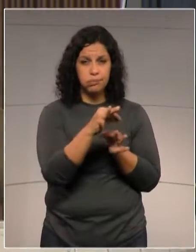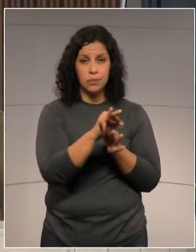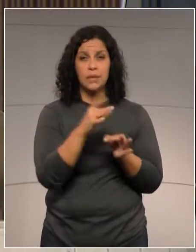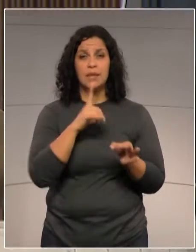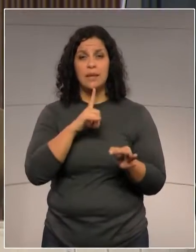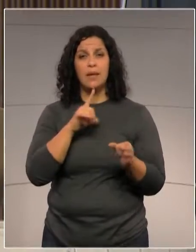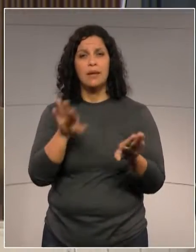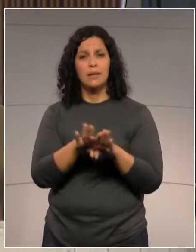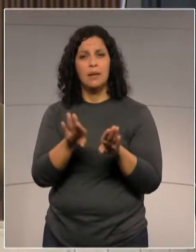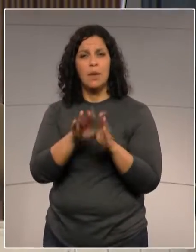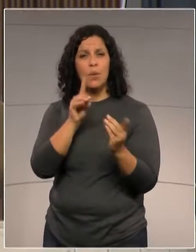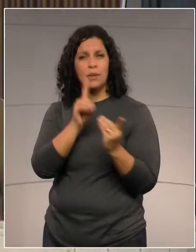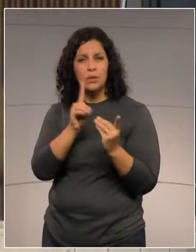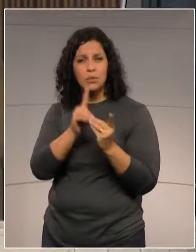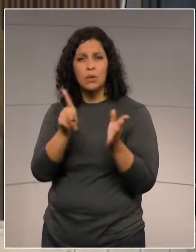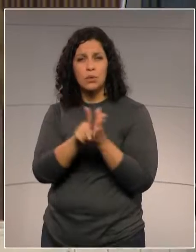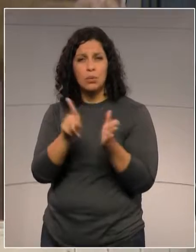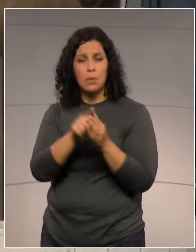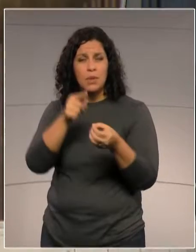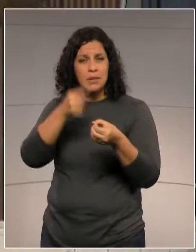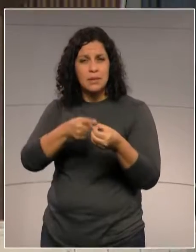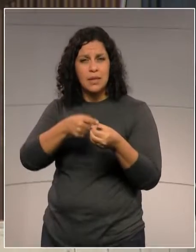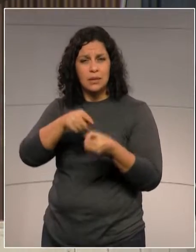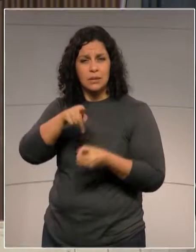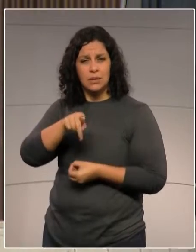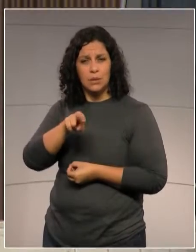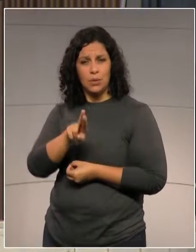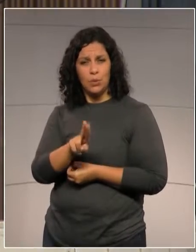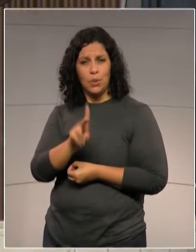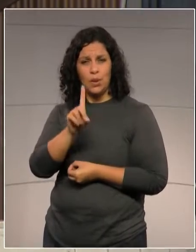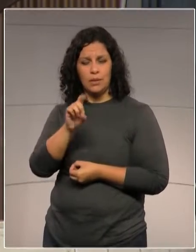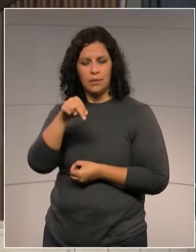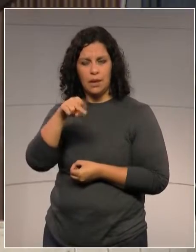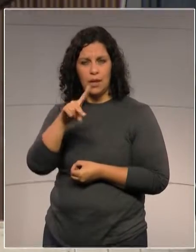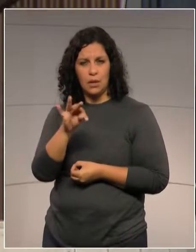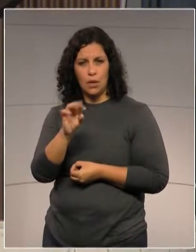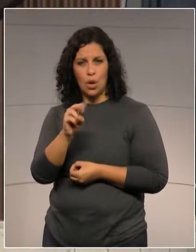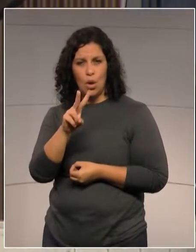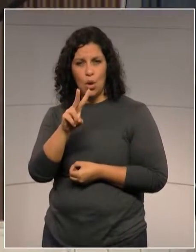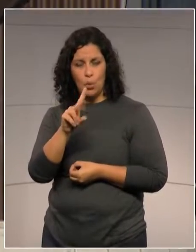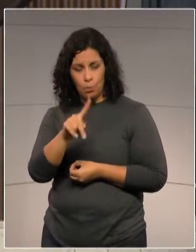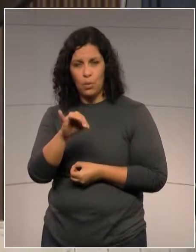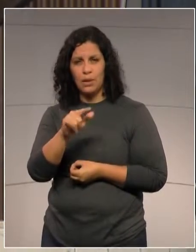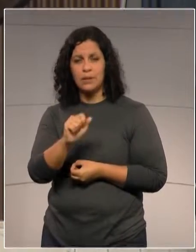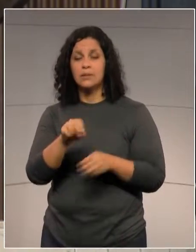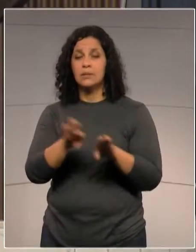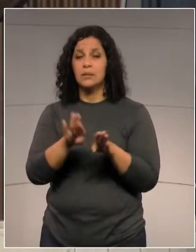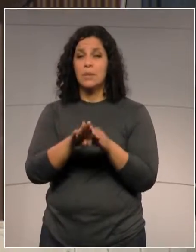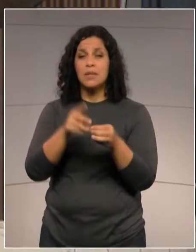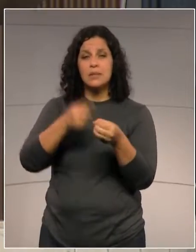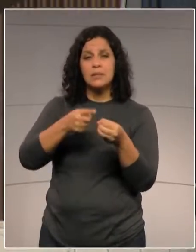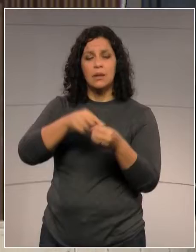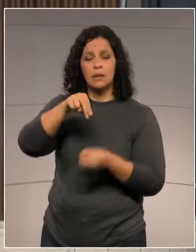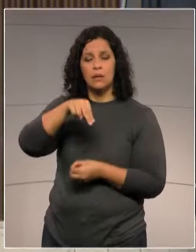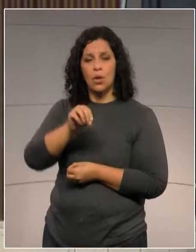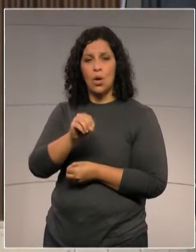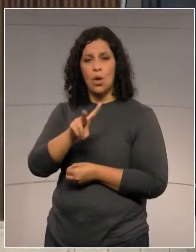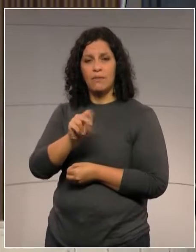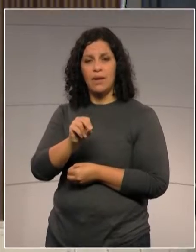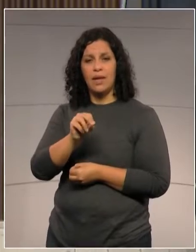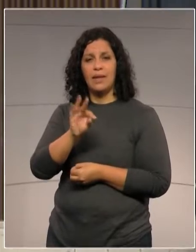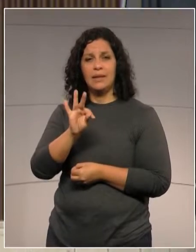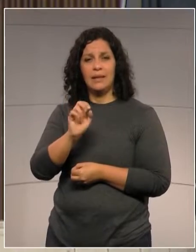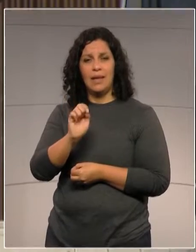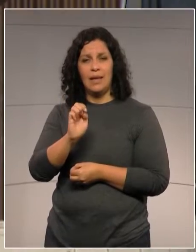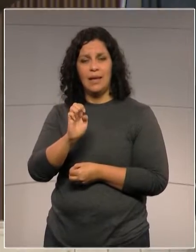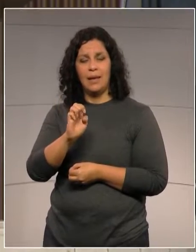atendimento ali em Prudentópolis, nós temos o atendimento em Nova Teba, sentido Camorão, nós temos